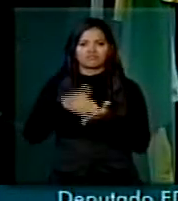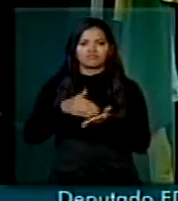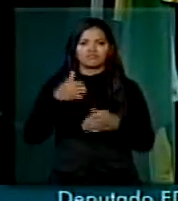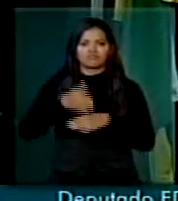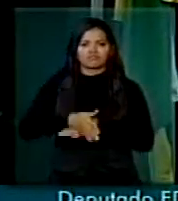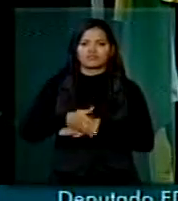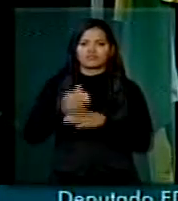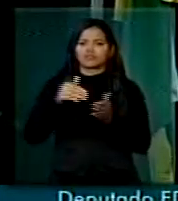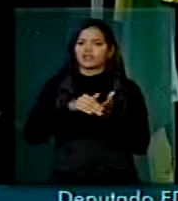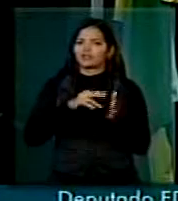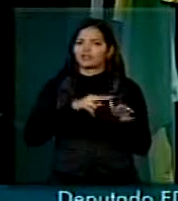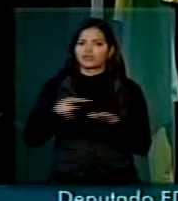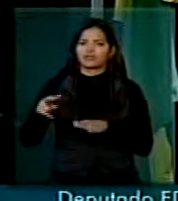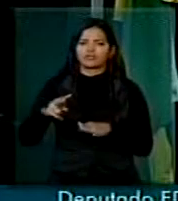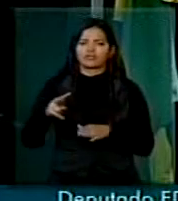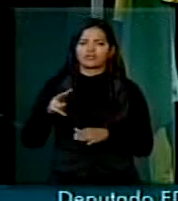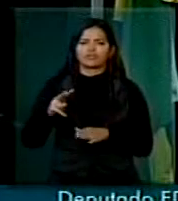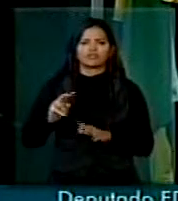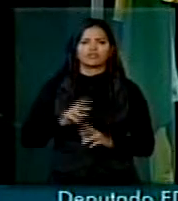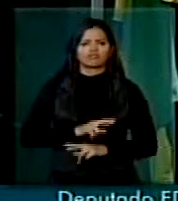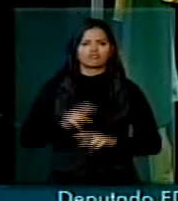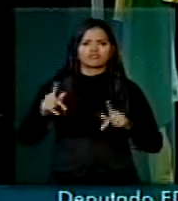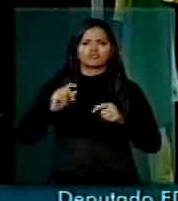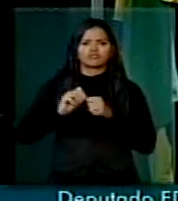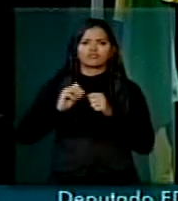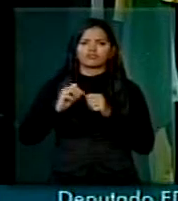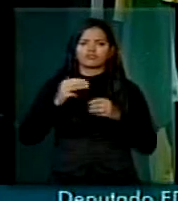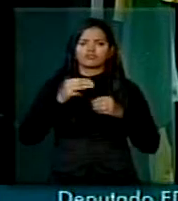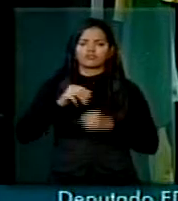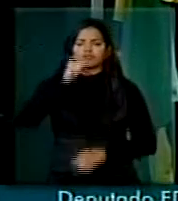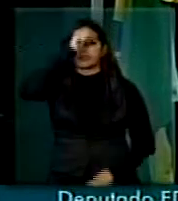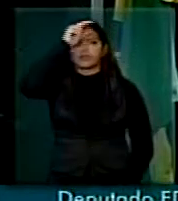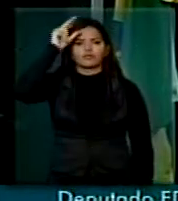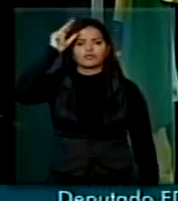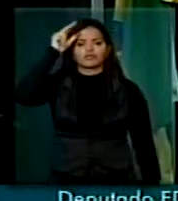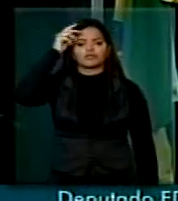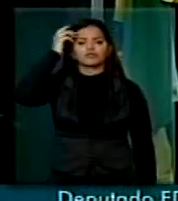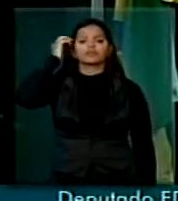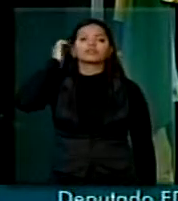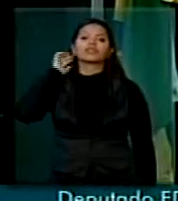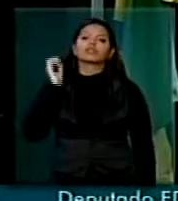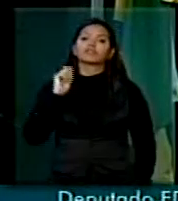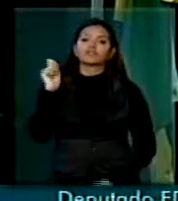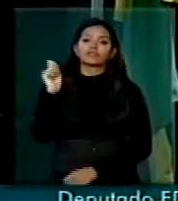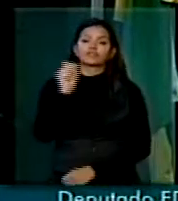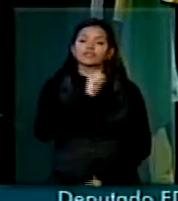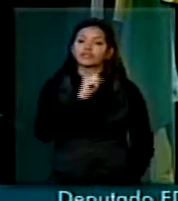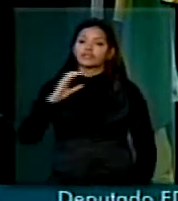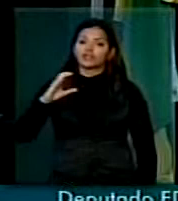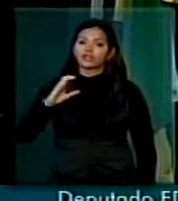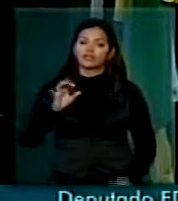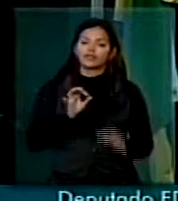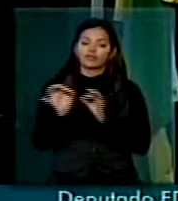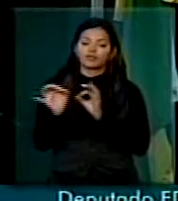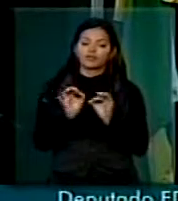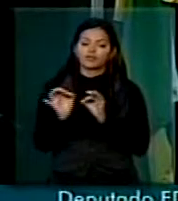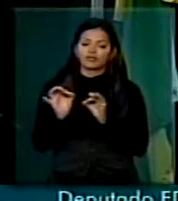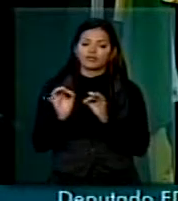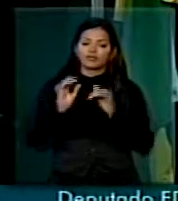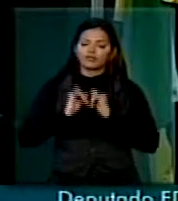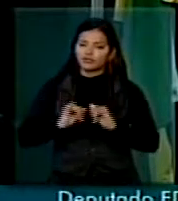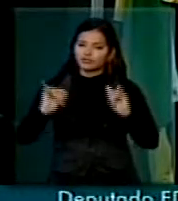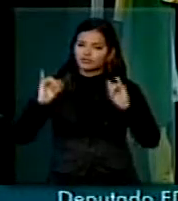de um dos eventos diferenciados. Numa realização da Prefeitura de Bonnario Arroio de Silva, em Santa Catarina, com a organização da Aspeto de